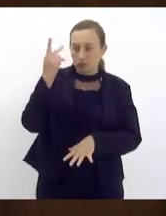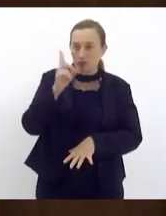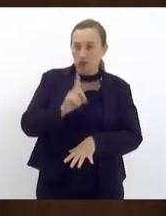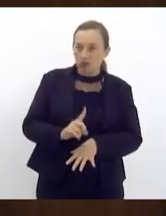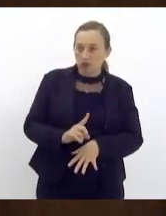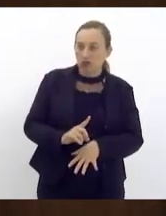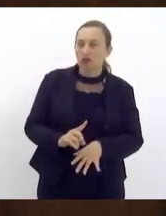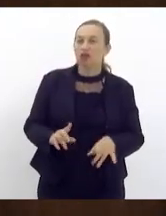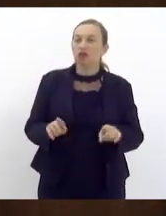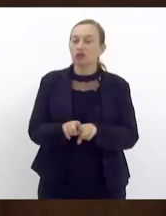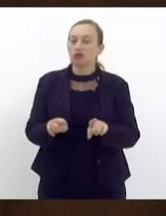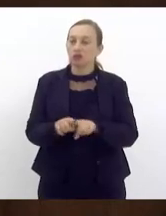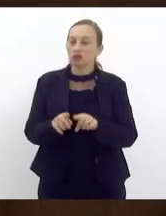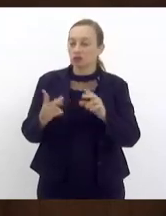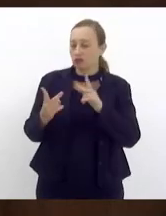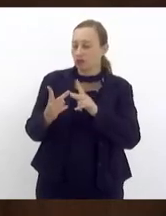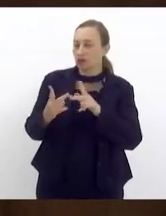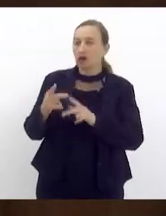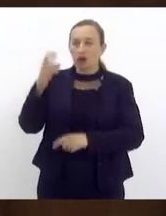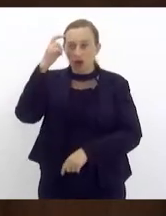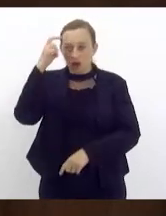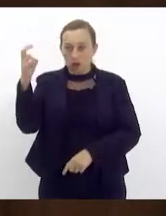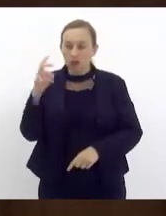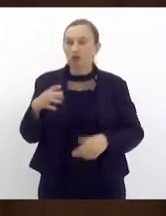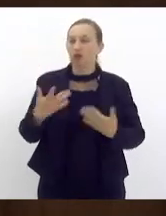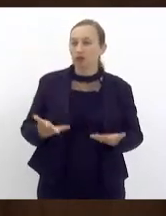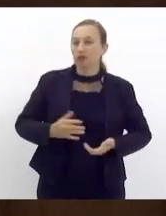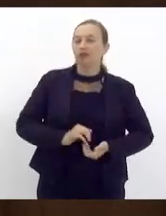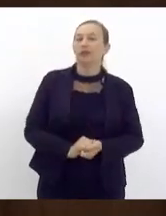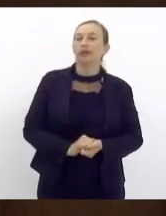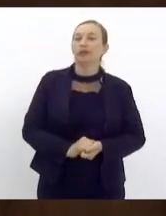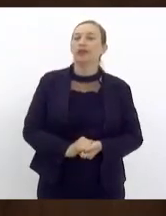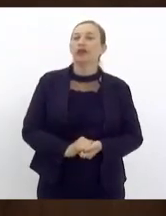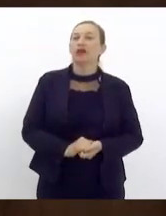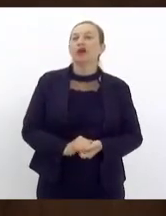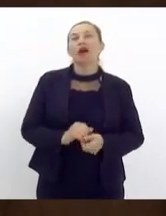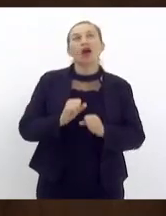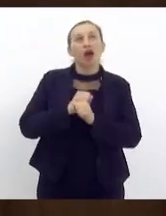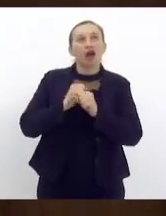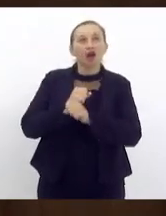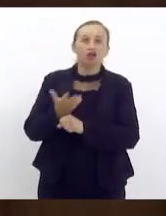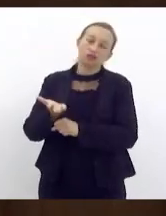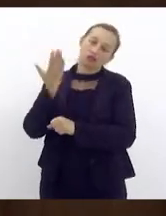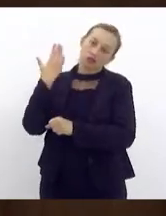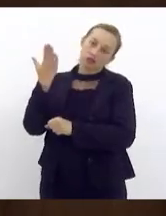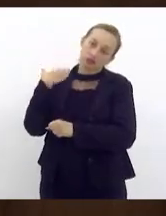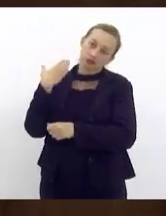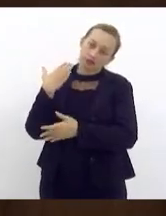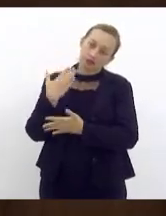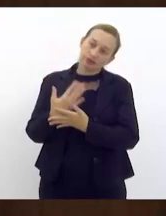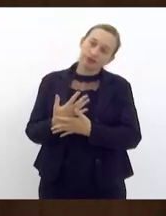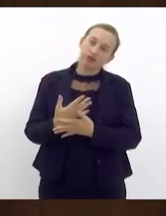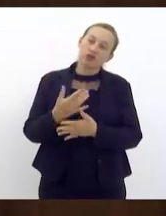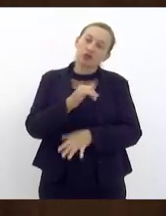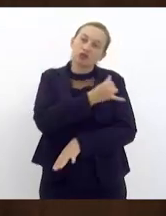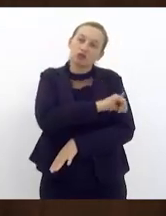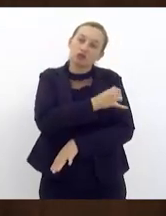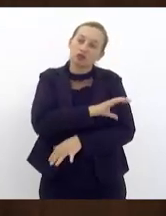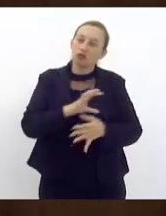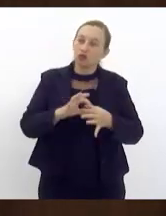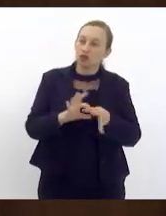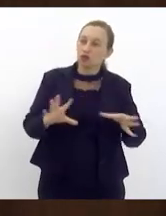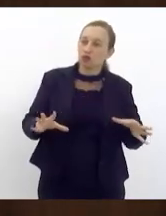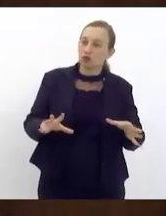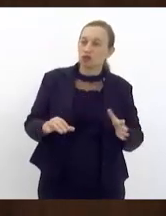a questão da cultura afinal de contas há muito tempo atrás que o Rio de Janeiro deixou de ser um